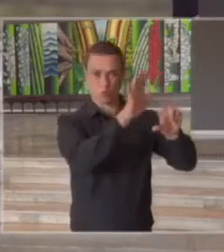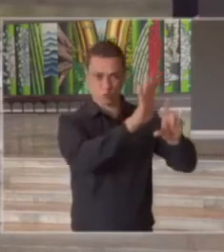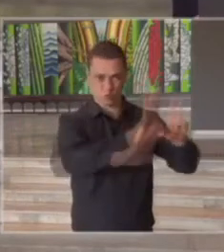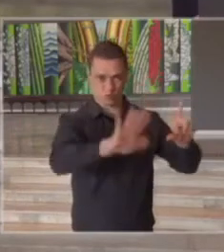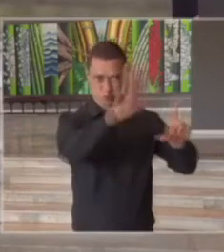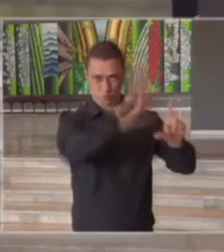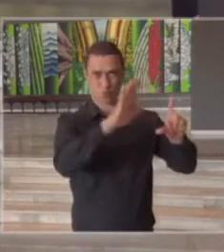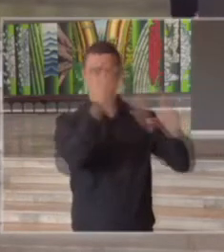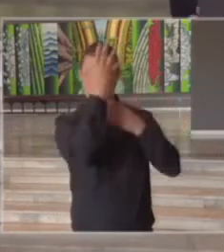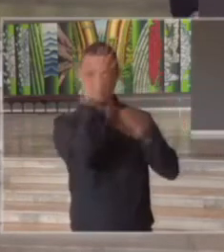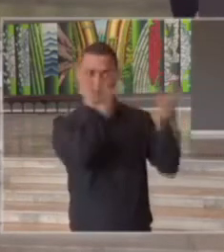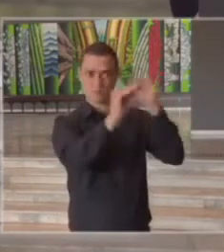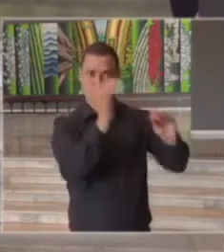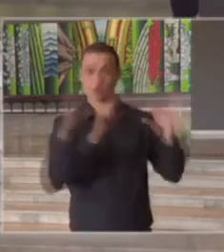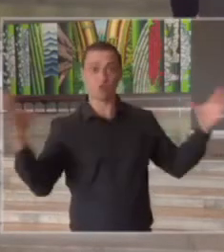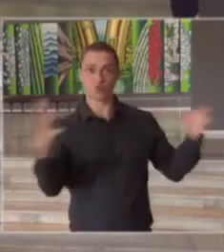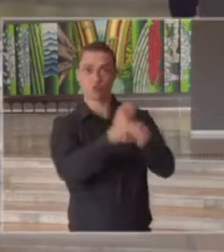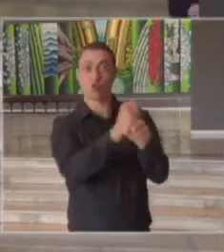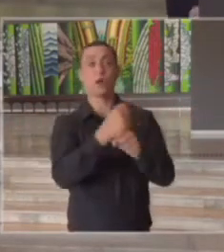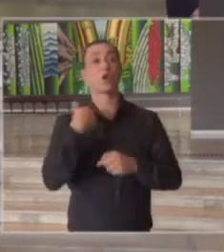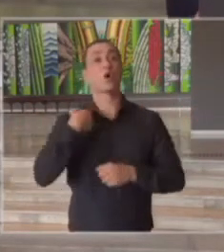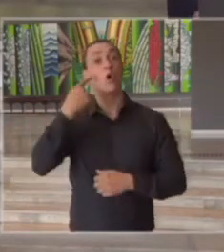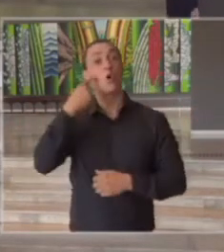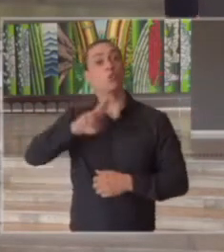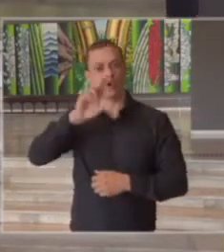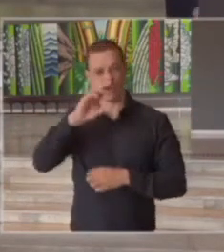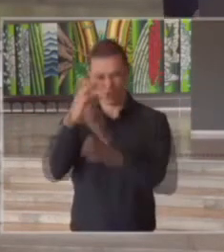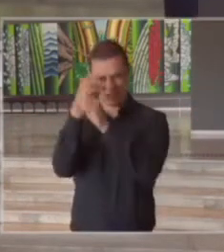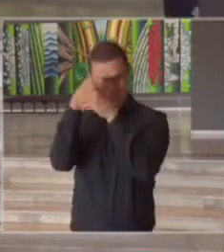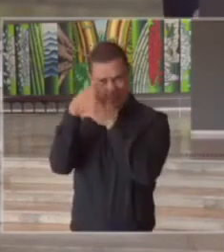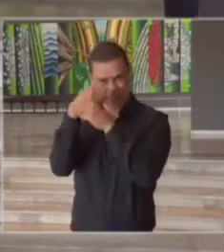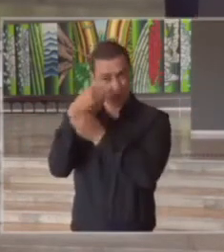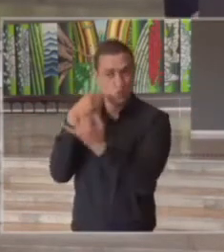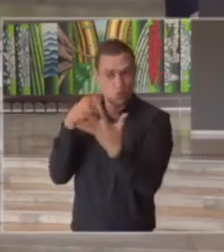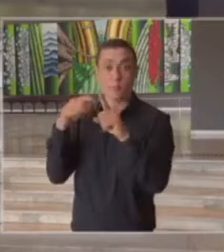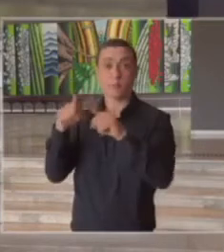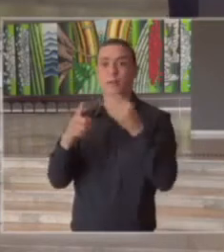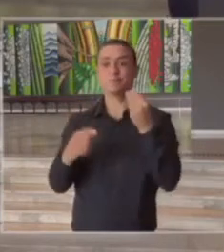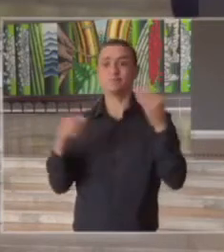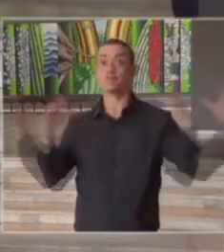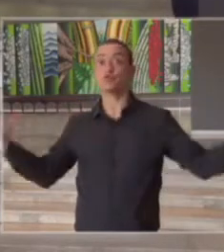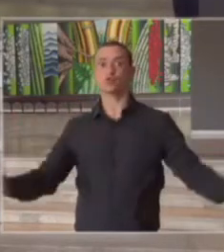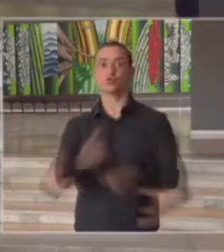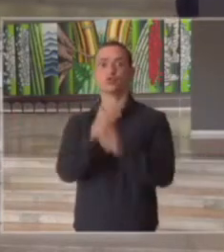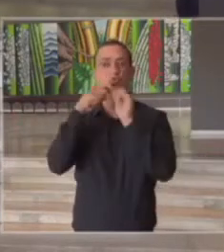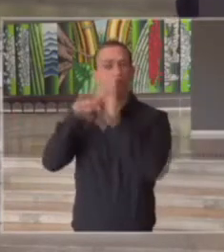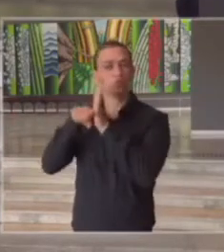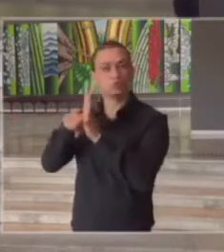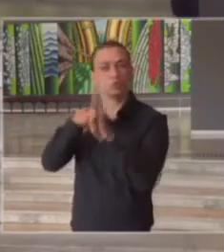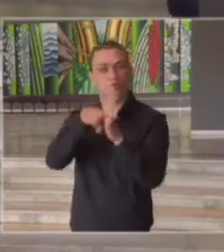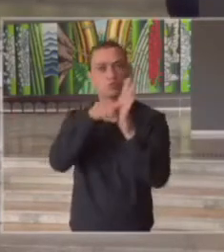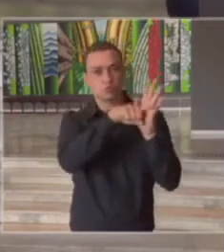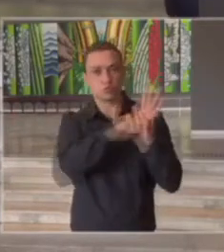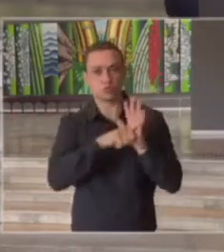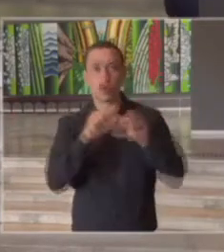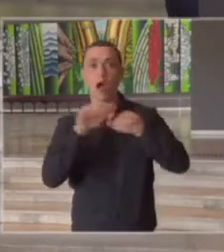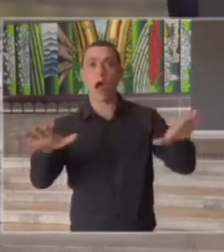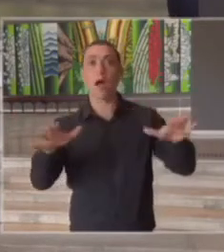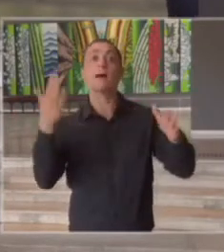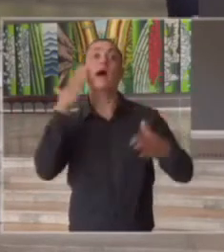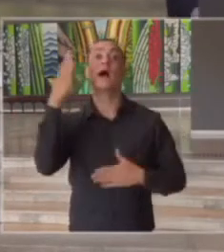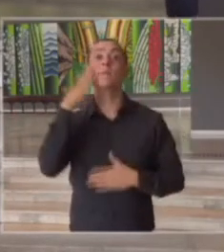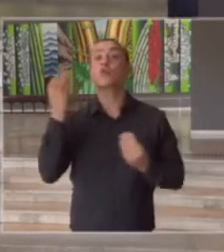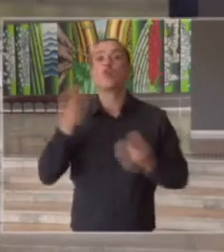para a gente também otimizar não somente a testagem mas a estratégia de inquéritos epidemiológicos para conhecer